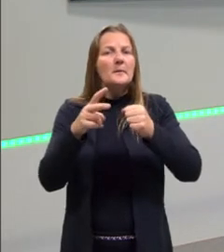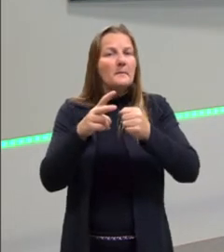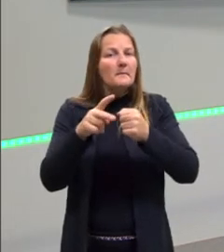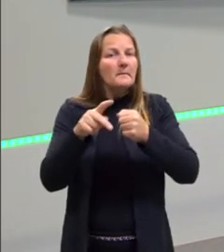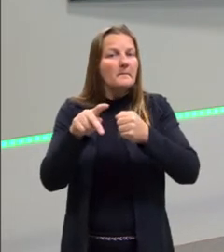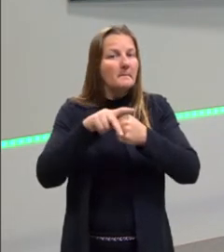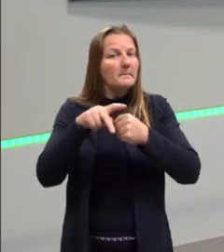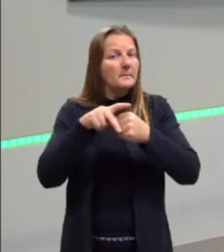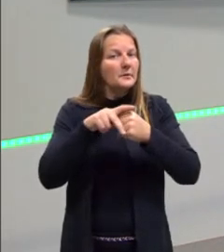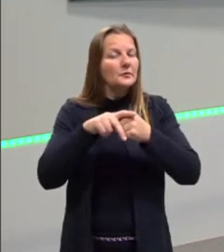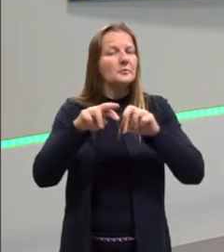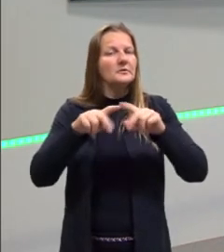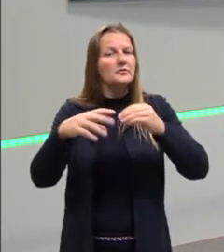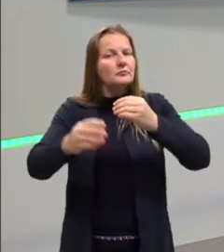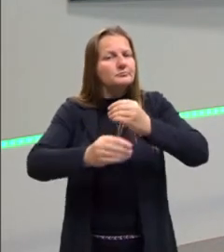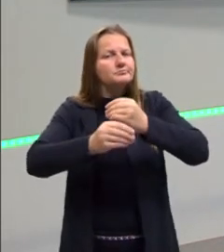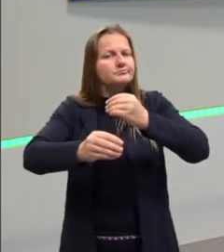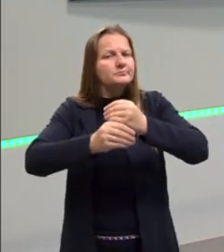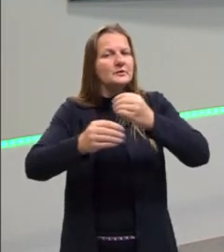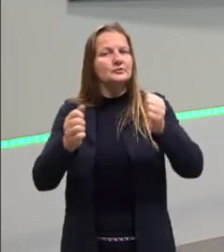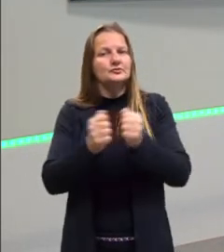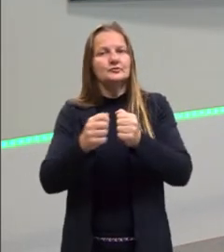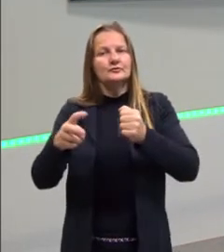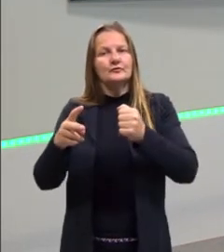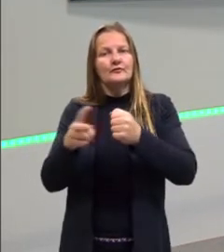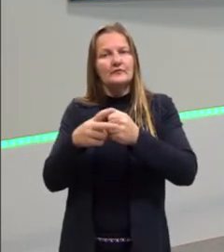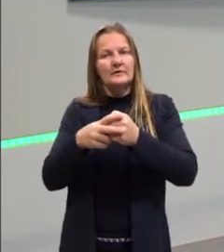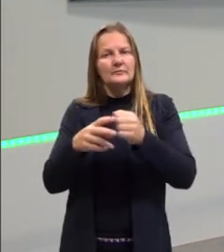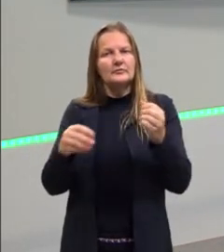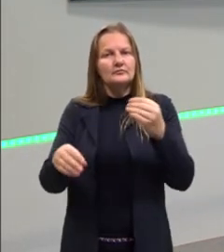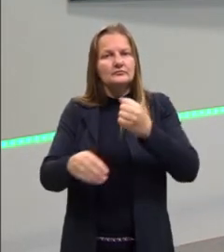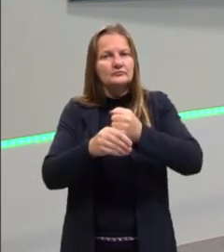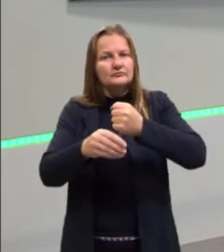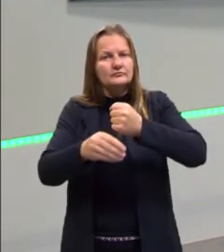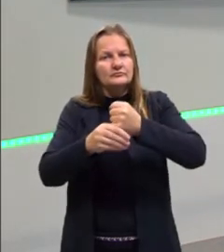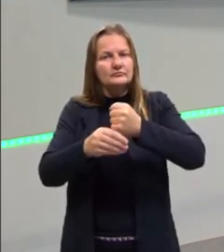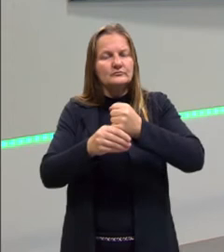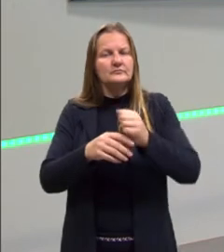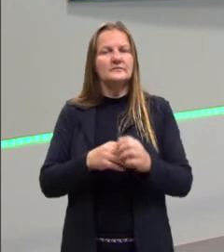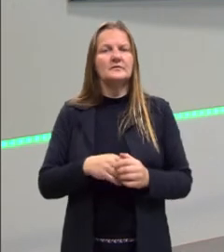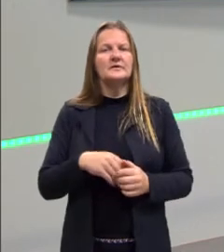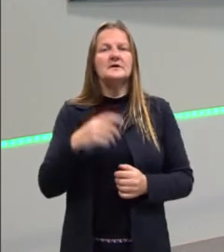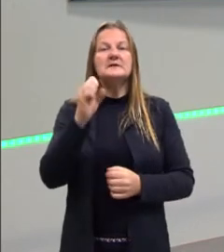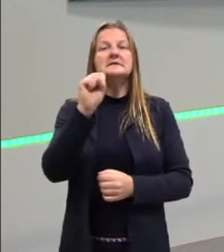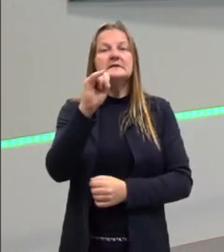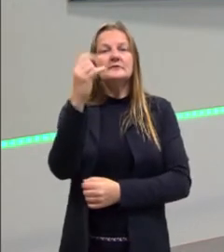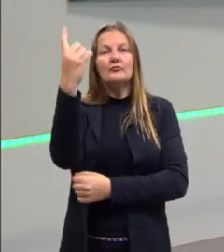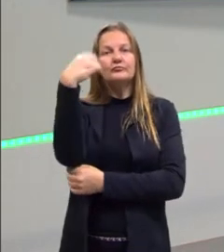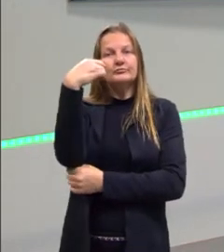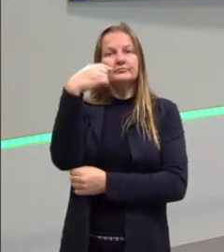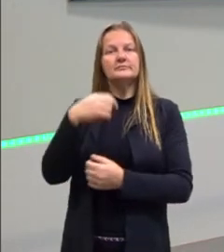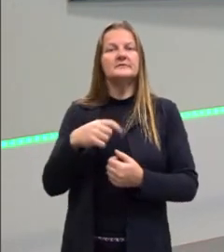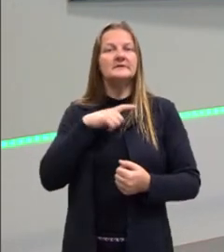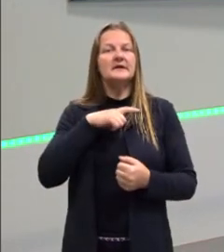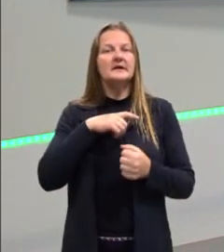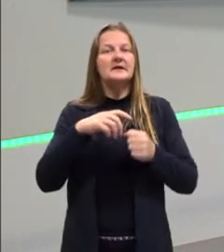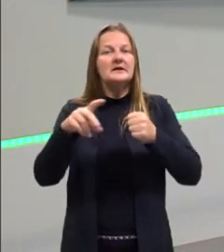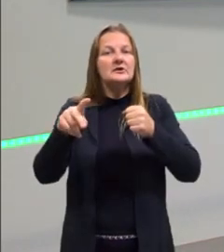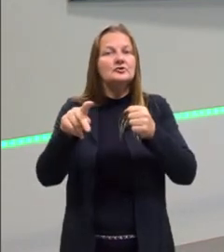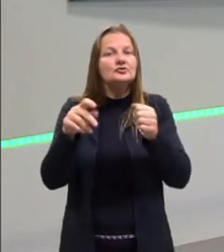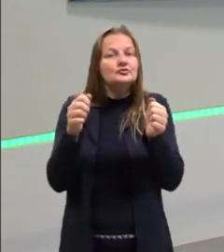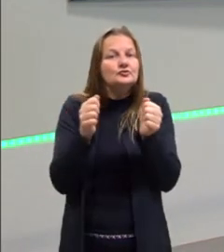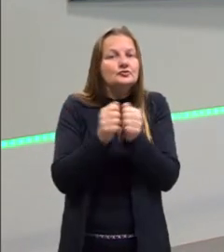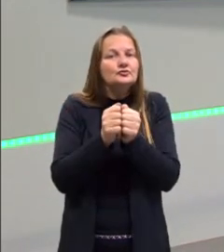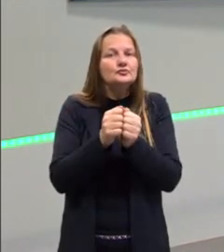juntamente ao verbo. Quando se trata do modo imperativo, gente, esse pronome vai aparecer